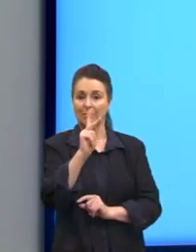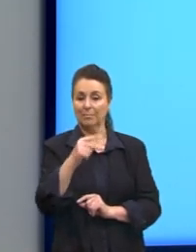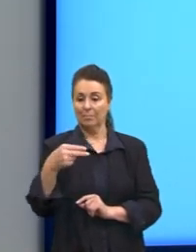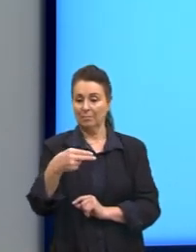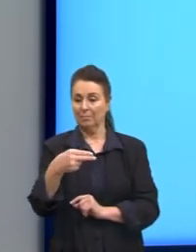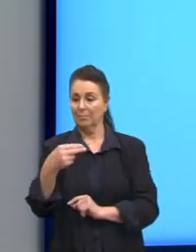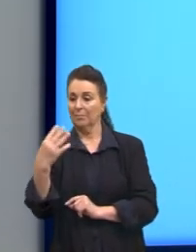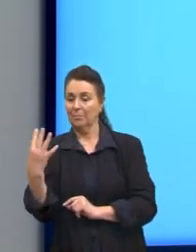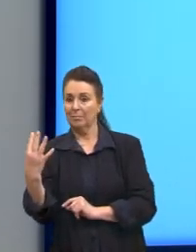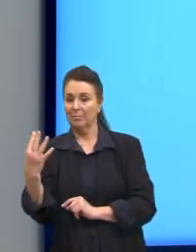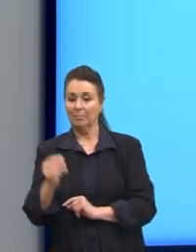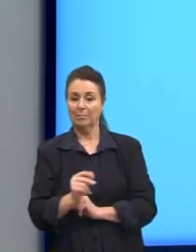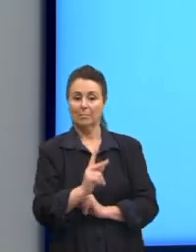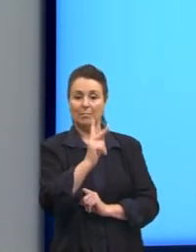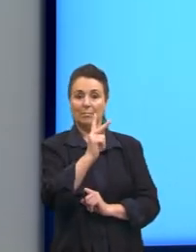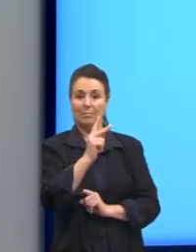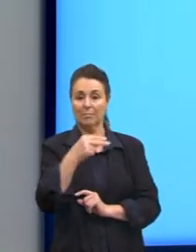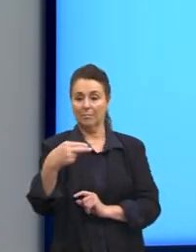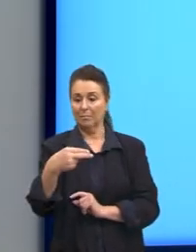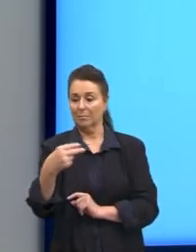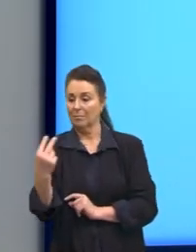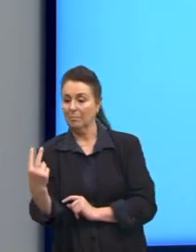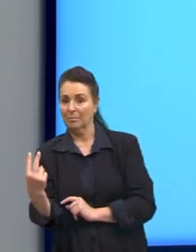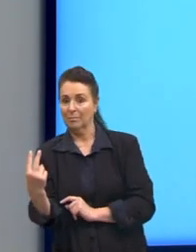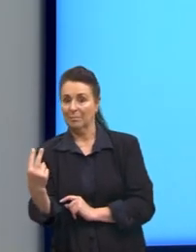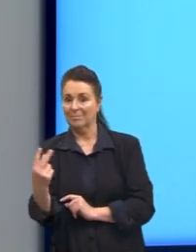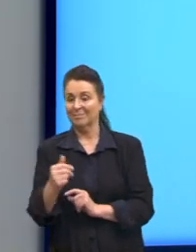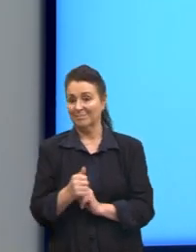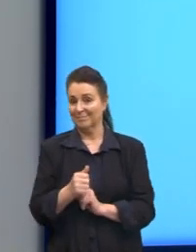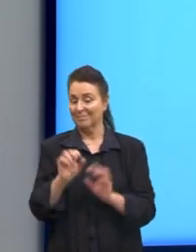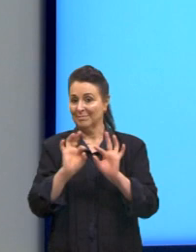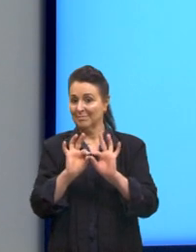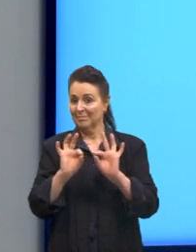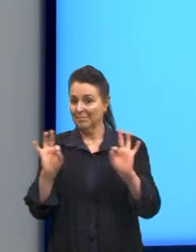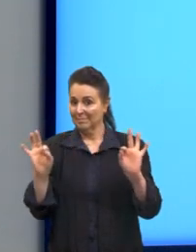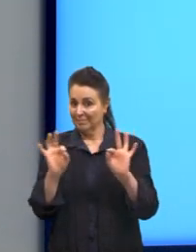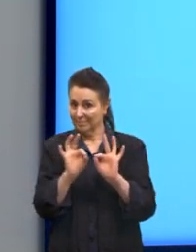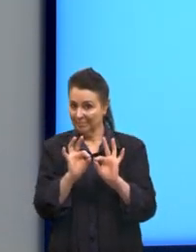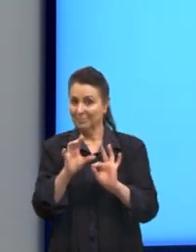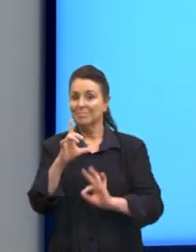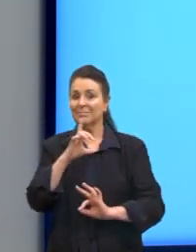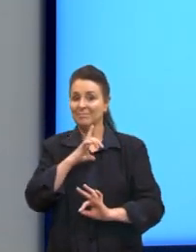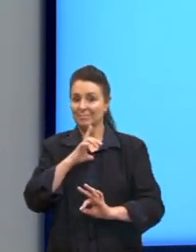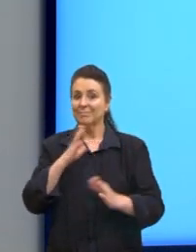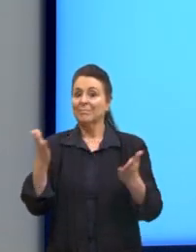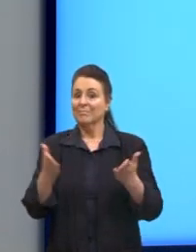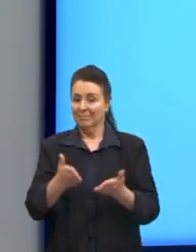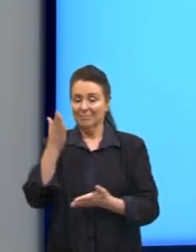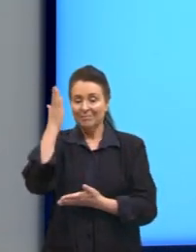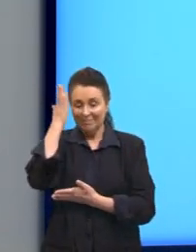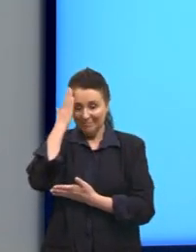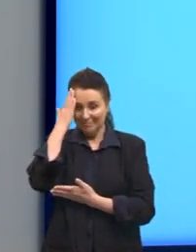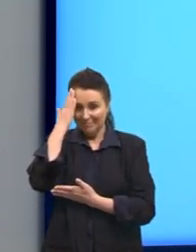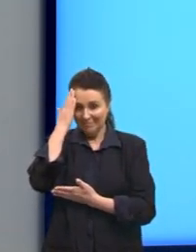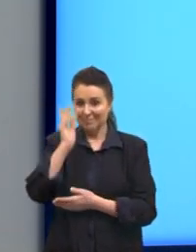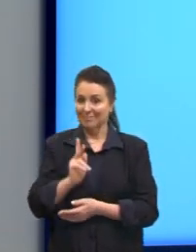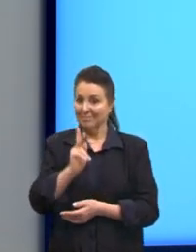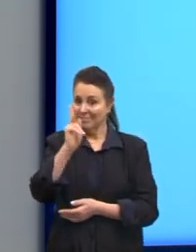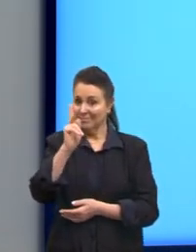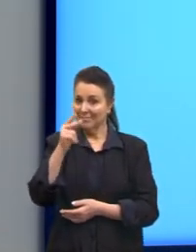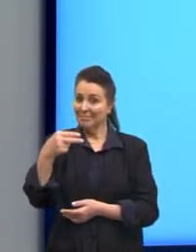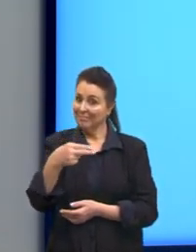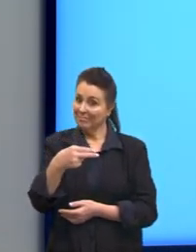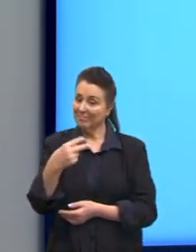então K é igual a 2. Aquela medida, então, que nós tínhamos, agora a gente já sabe, é igual a 2.